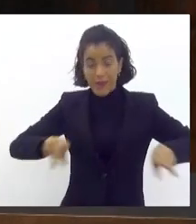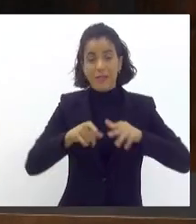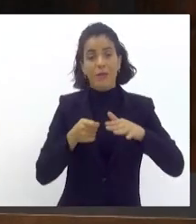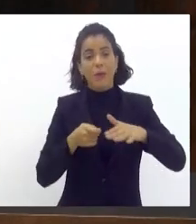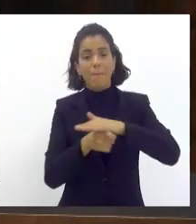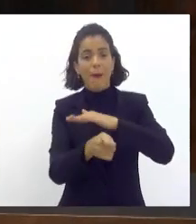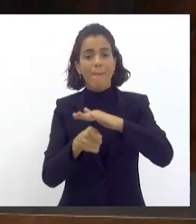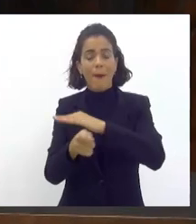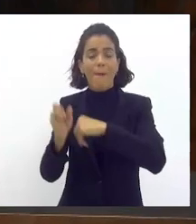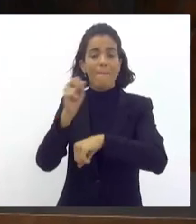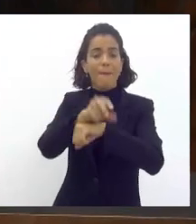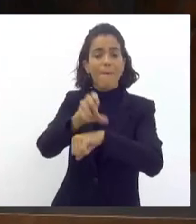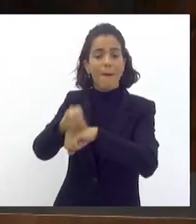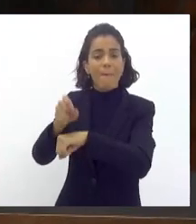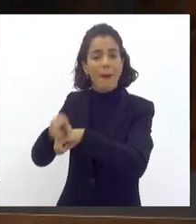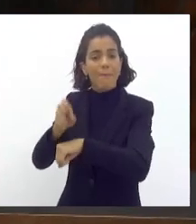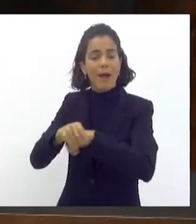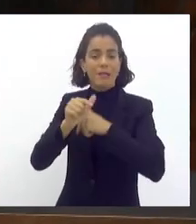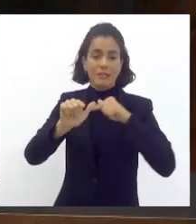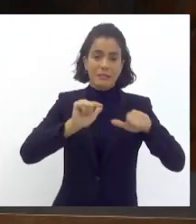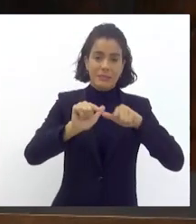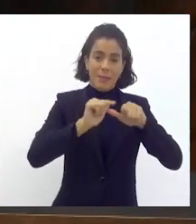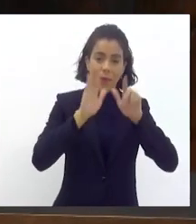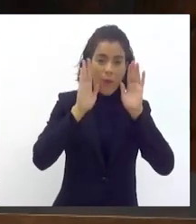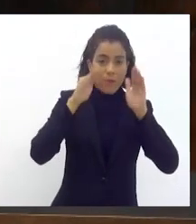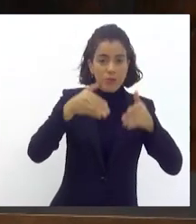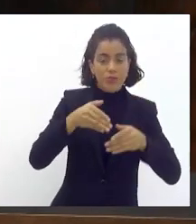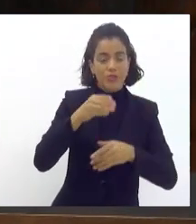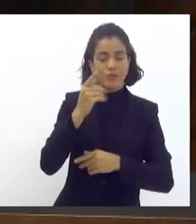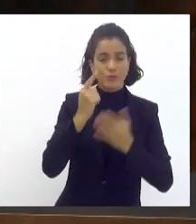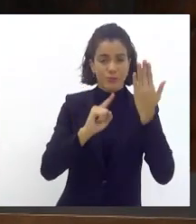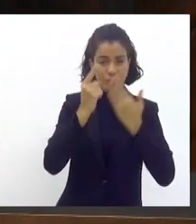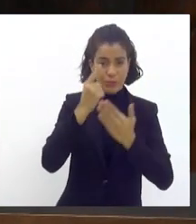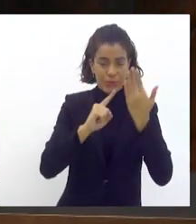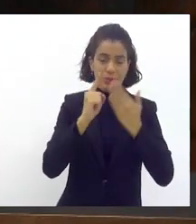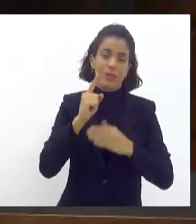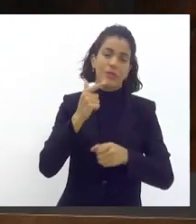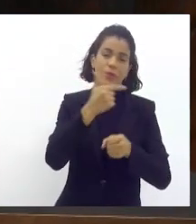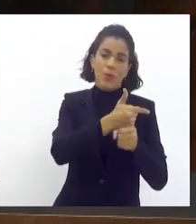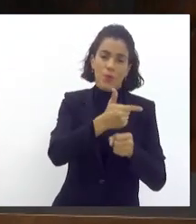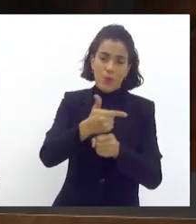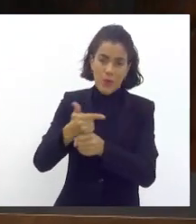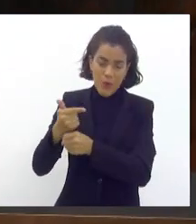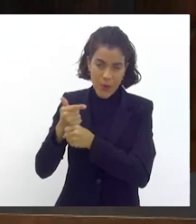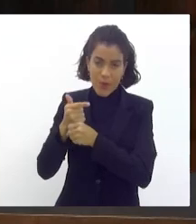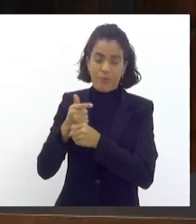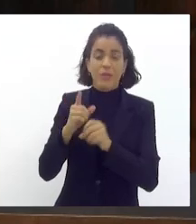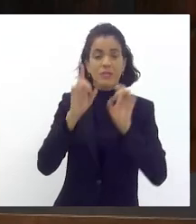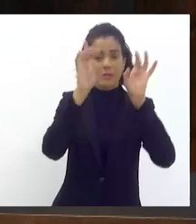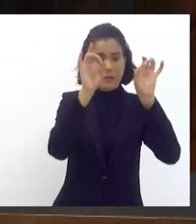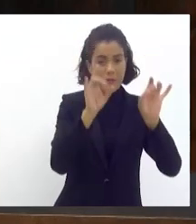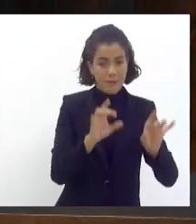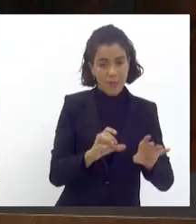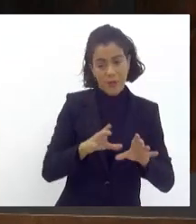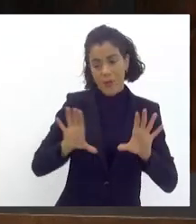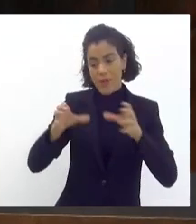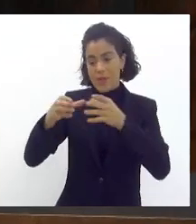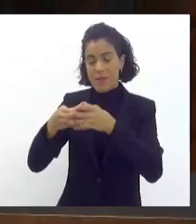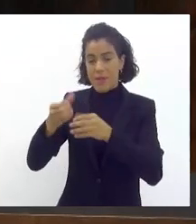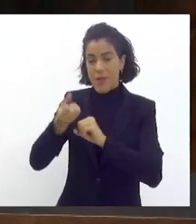por meio de fomento ao Carnaval promovido pelas escolas de samba do Grupo Especial e da Série Ouro.